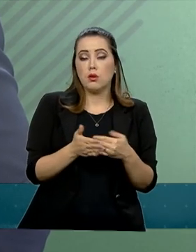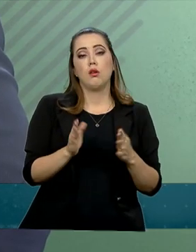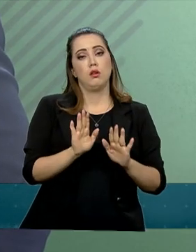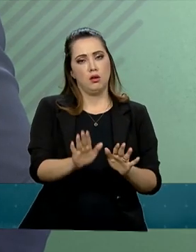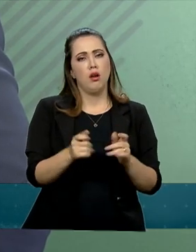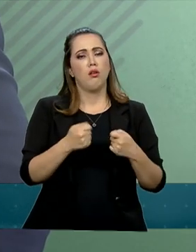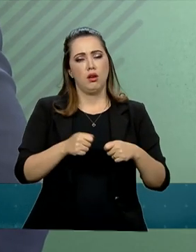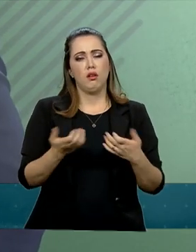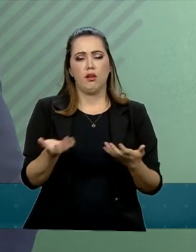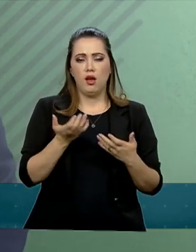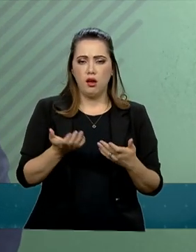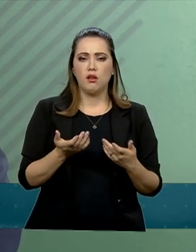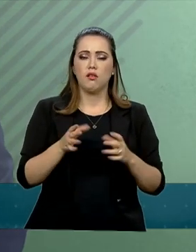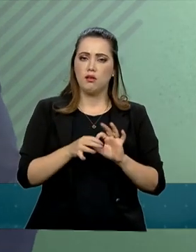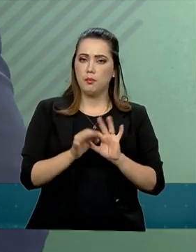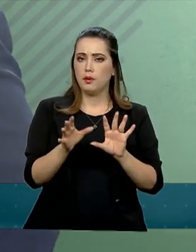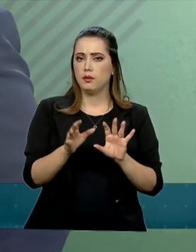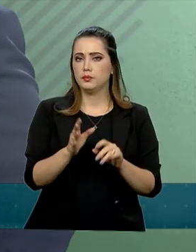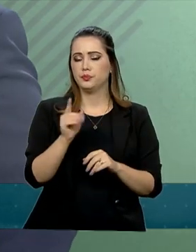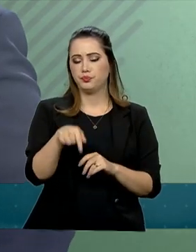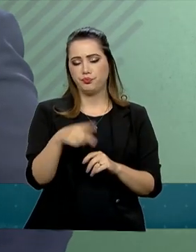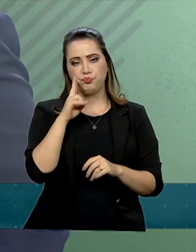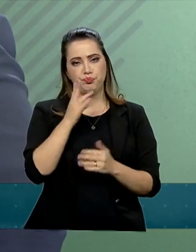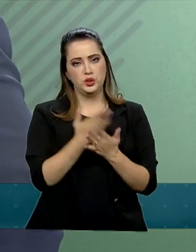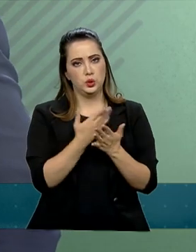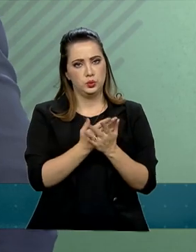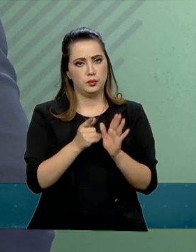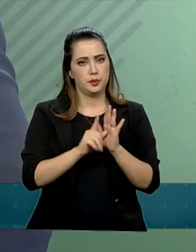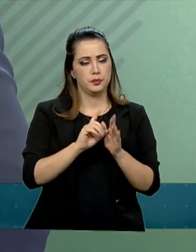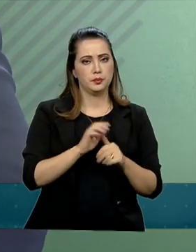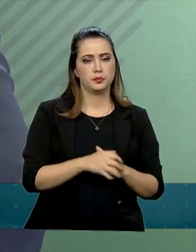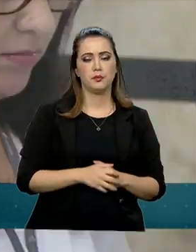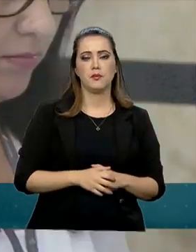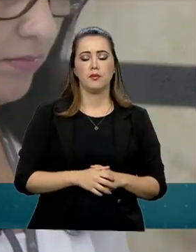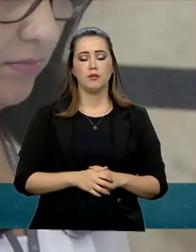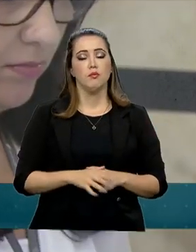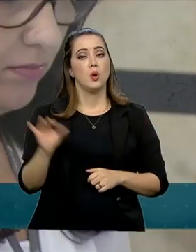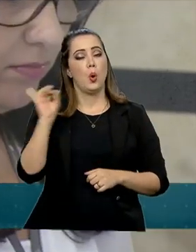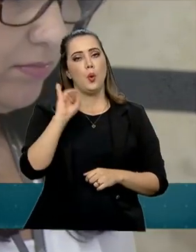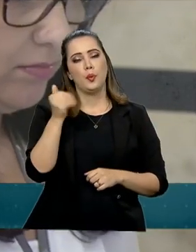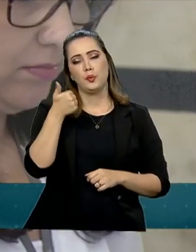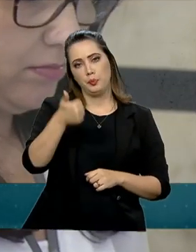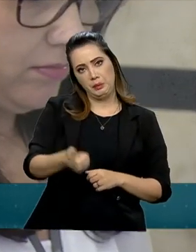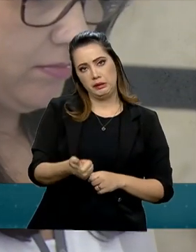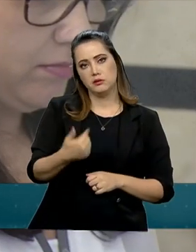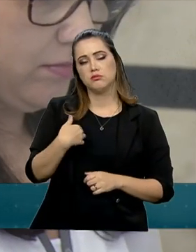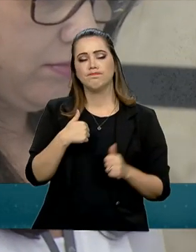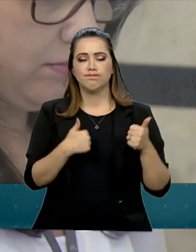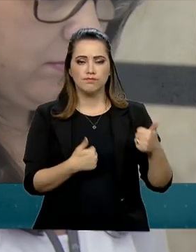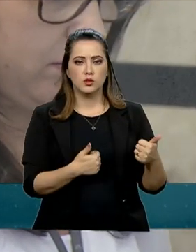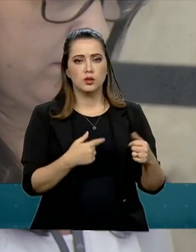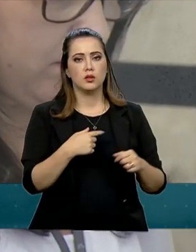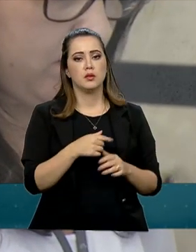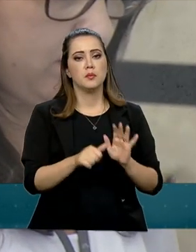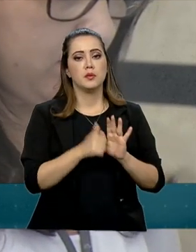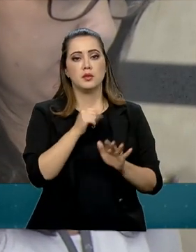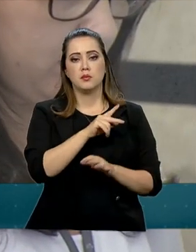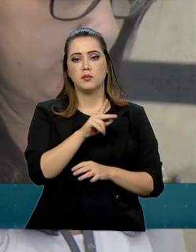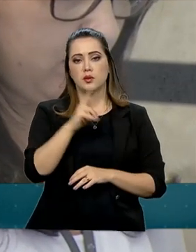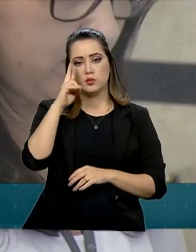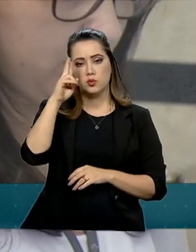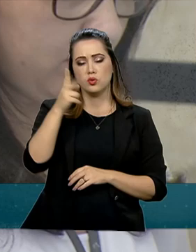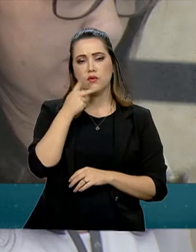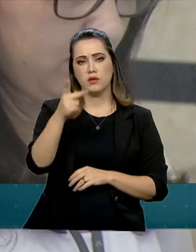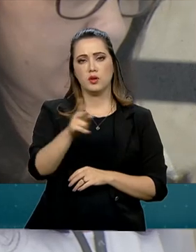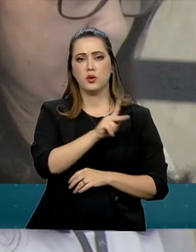Portavoz, Gustavo Uribe, da Folha de São Paulo. Tudo bem? Gustavo. Tudo ótimo. Primeiro, o senhor falou que o presidente tem uma televisão no gabinete e ele acompanha de